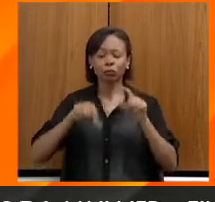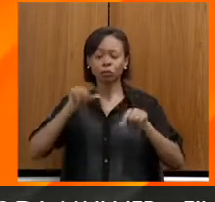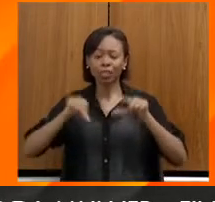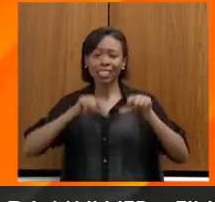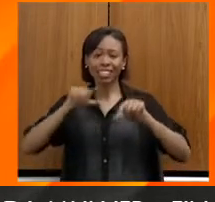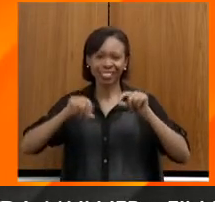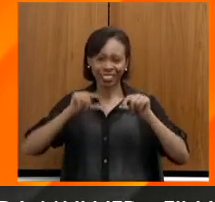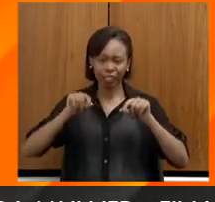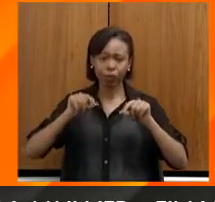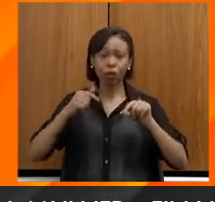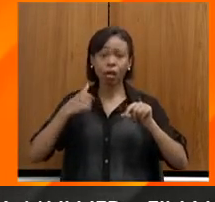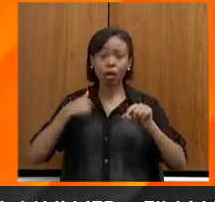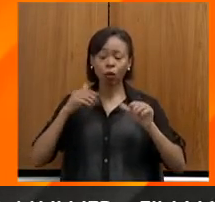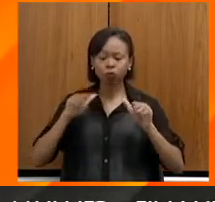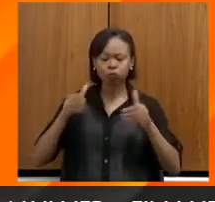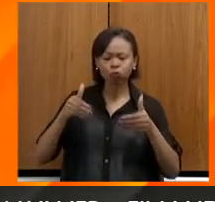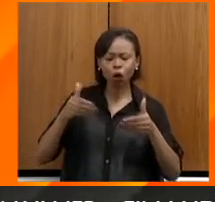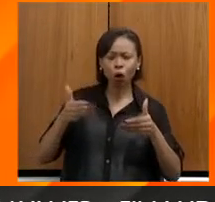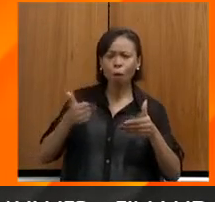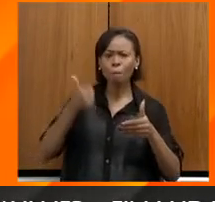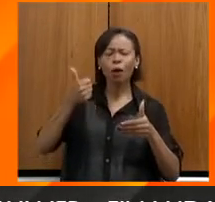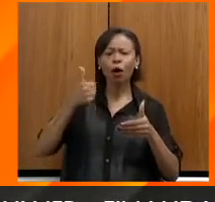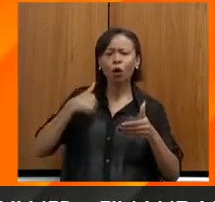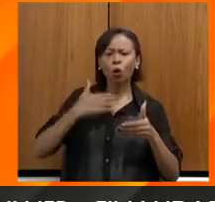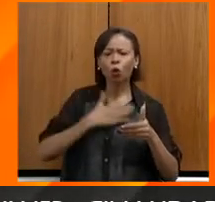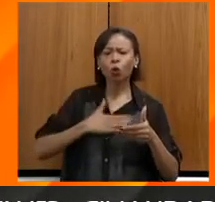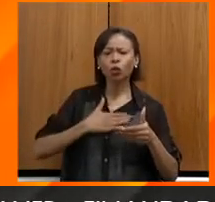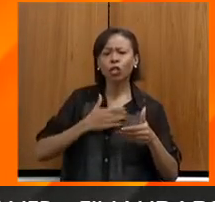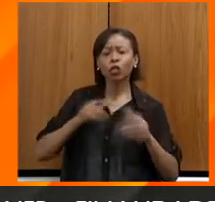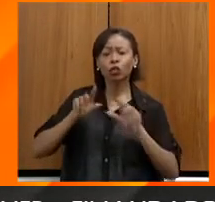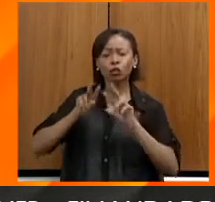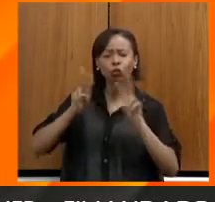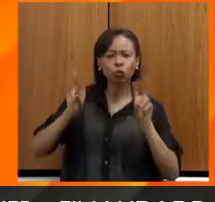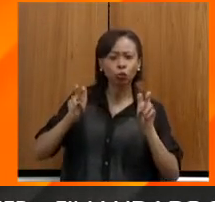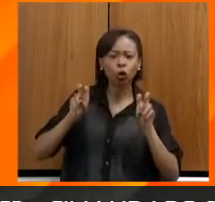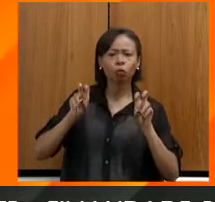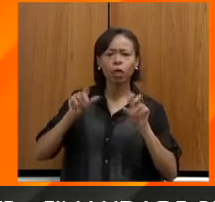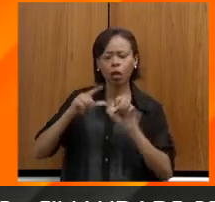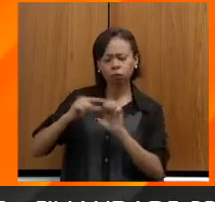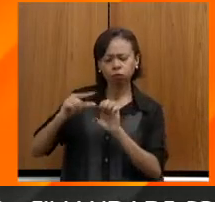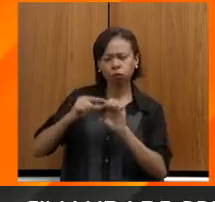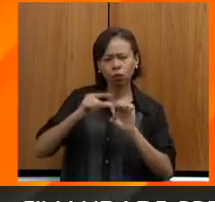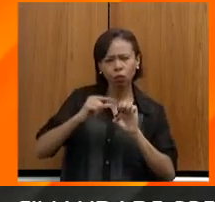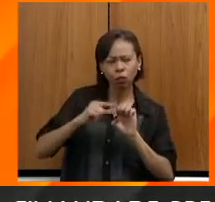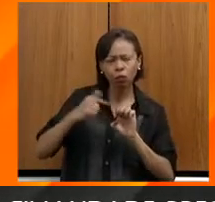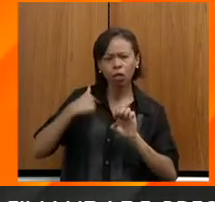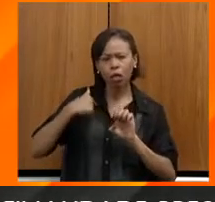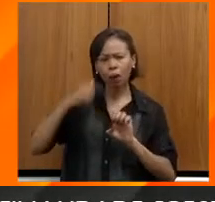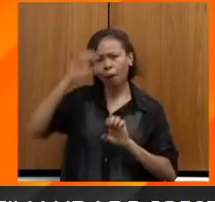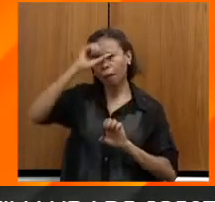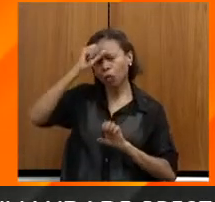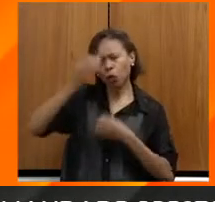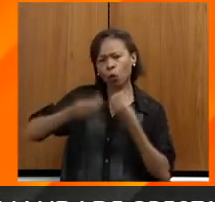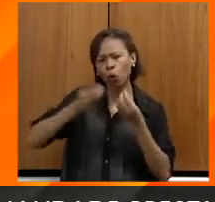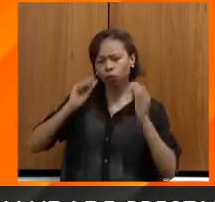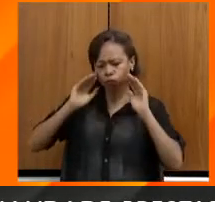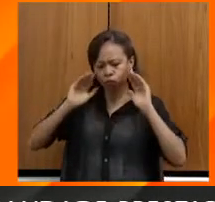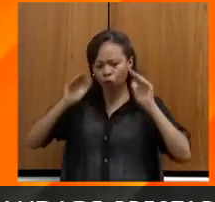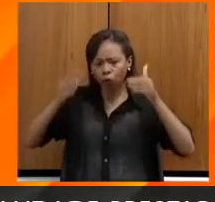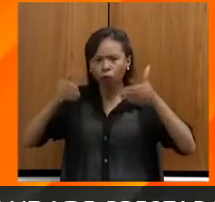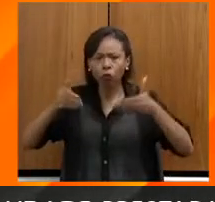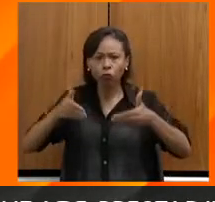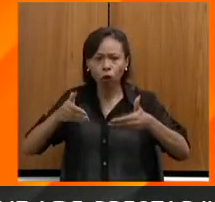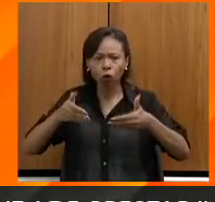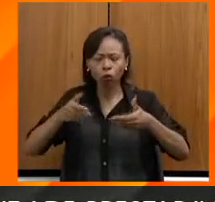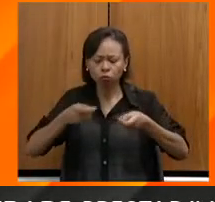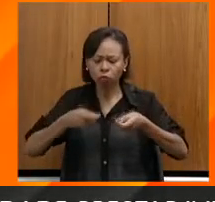eu mais gostei foi o que falou sobre empreendedorismo onde eu pude analisar a necessidade de ter foco, a necessidade de ter visão de